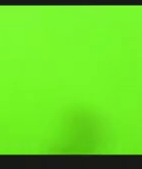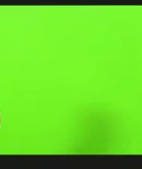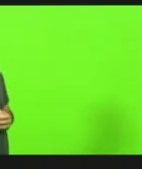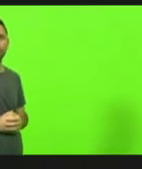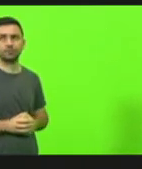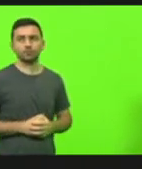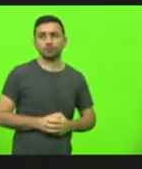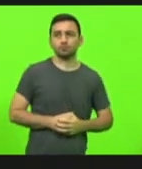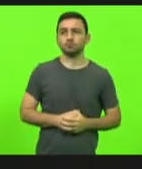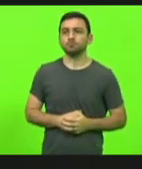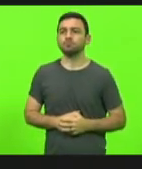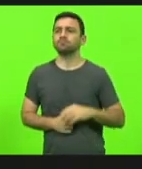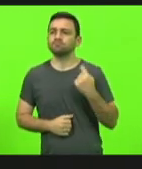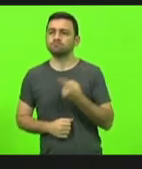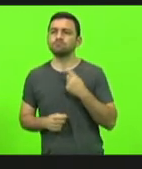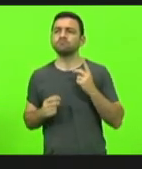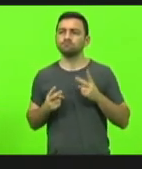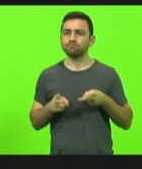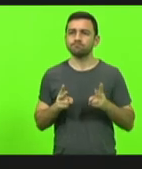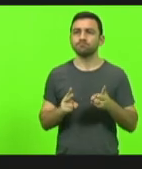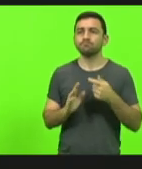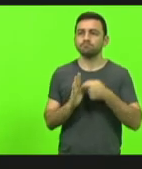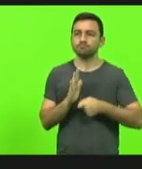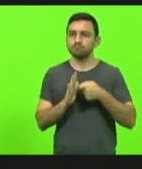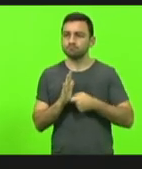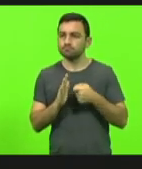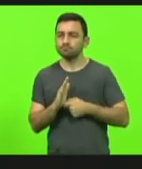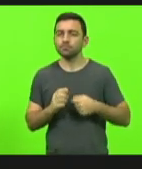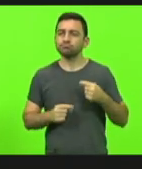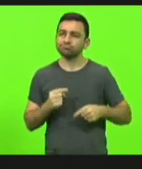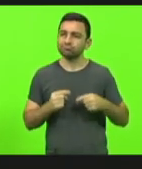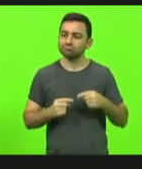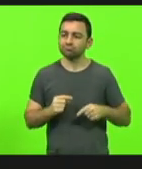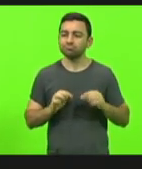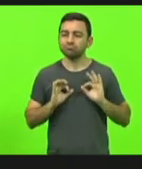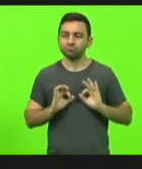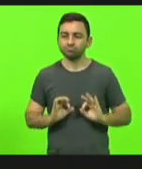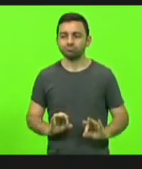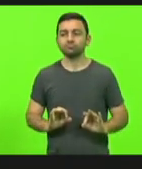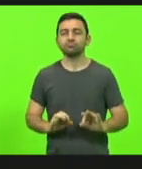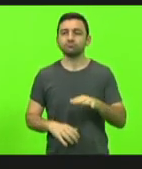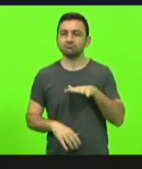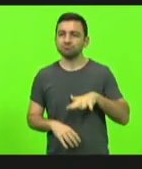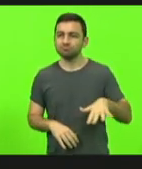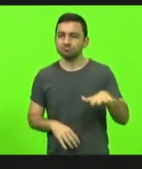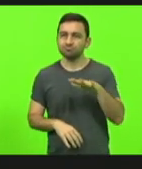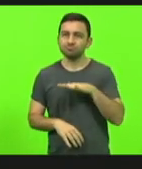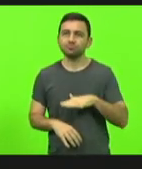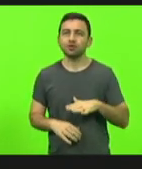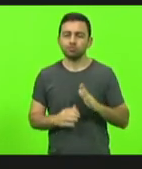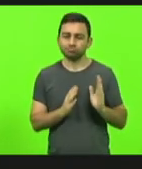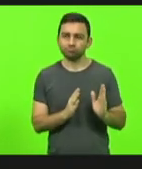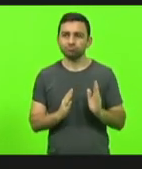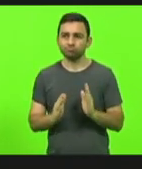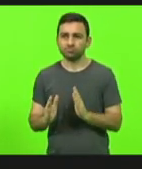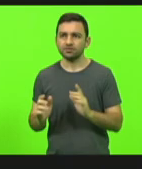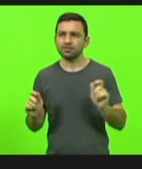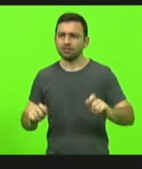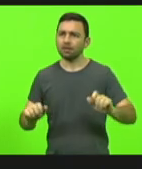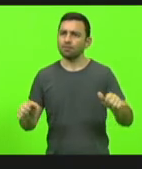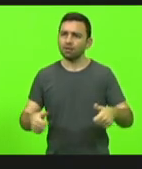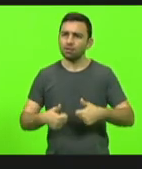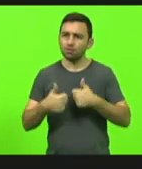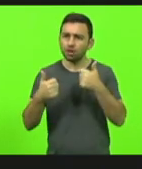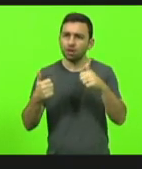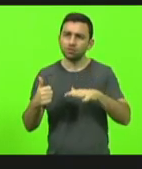discussão de maneira clara, ordeira, educada, para que possamos minorar e melhorar a situação da